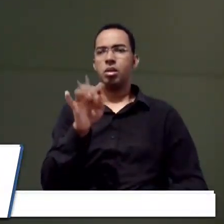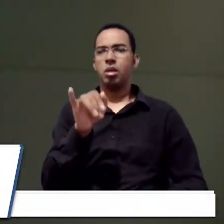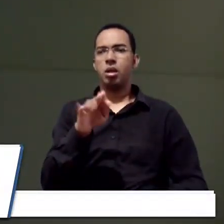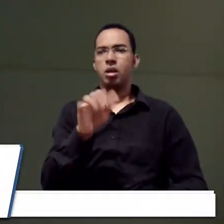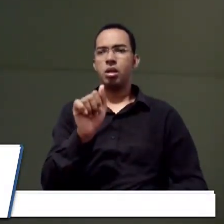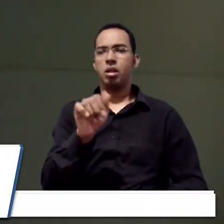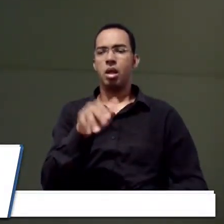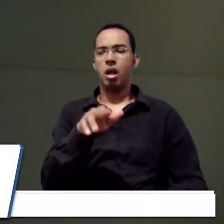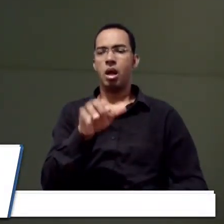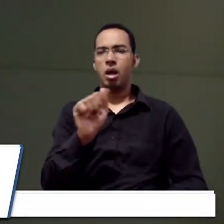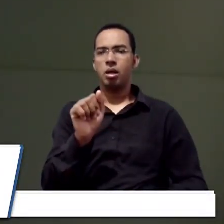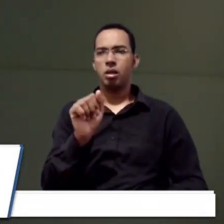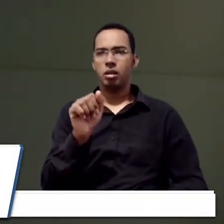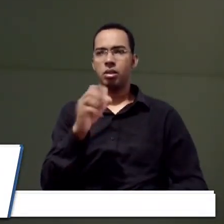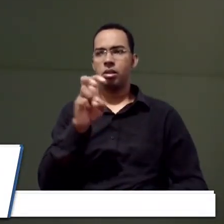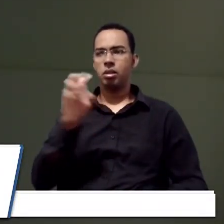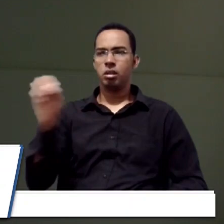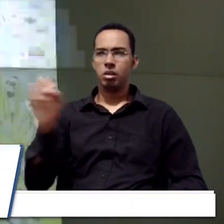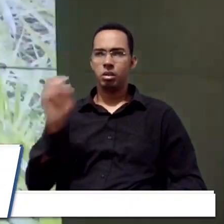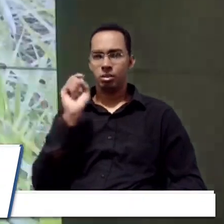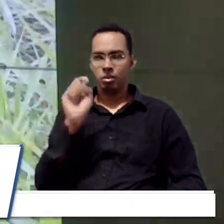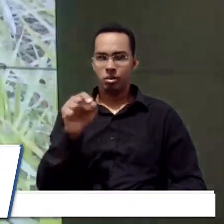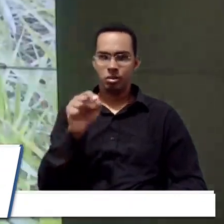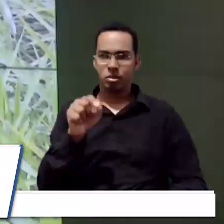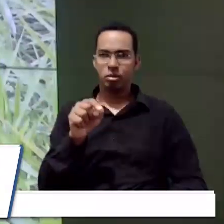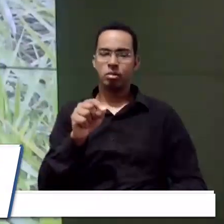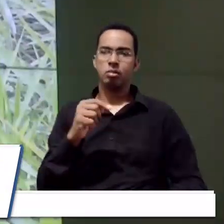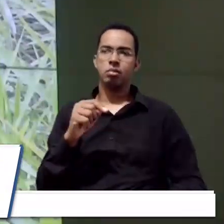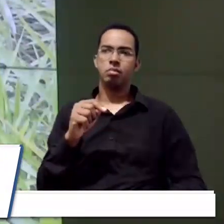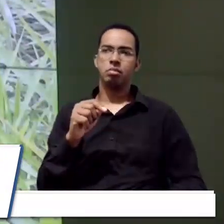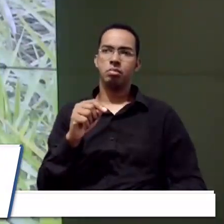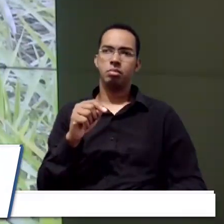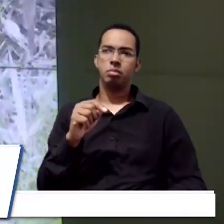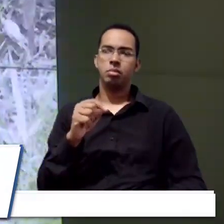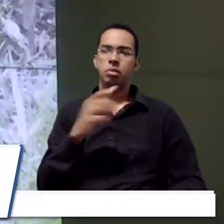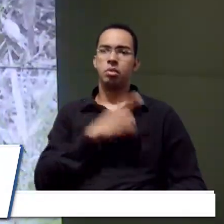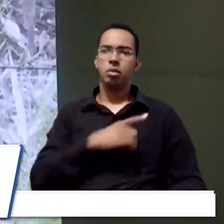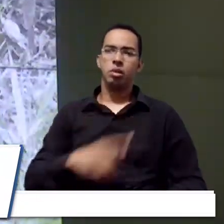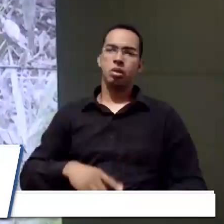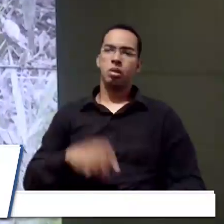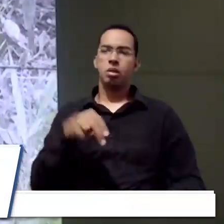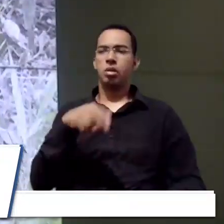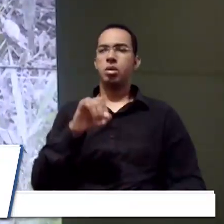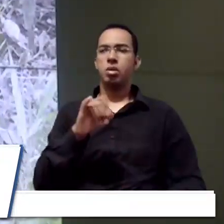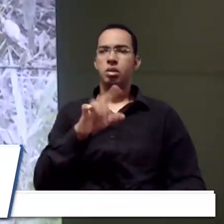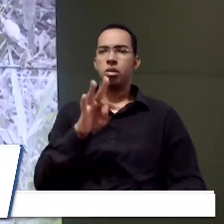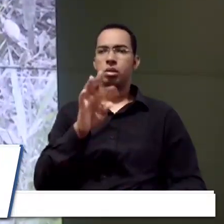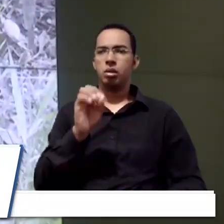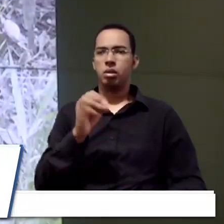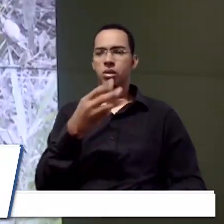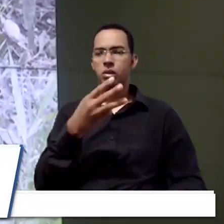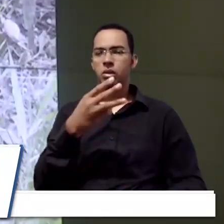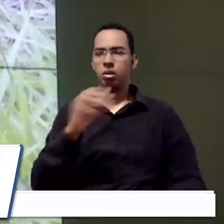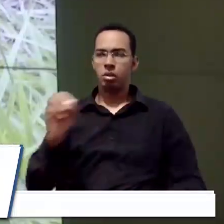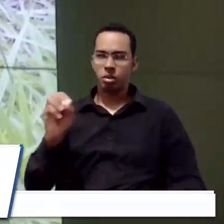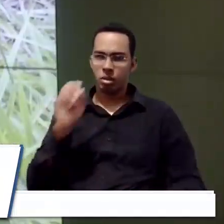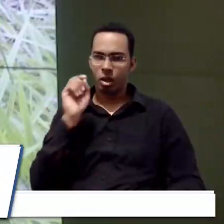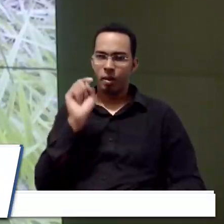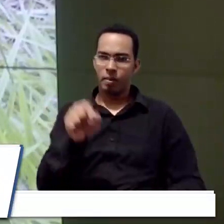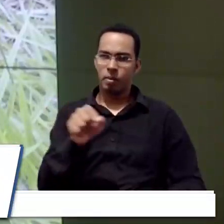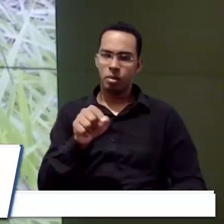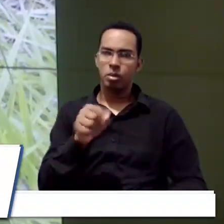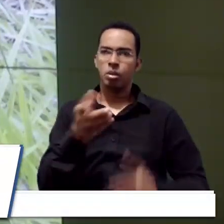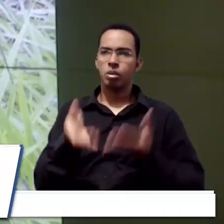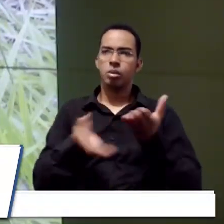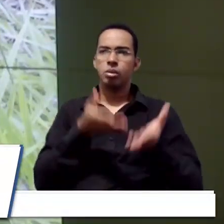de R$ 500 mil, e o deputado Nilton Tato uma emenda de R$ mil, para tratar